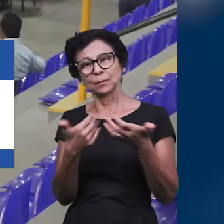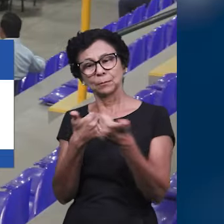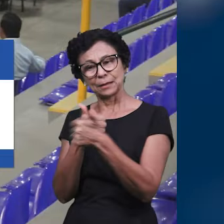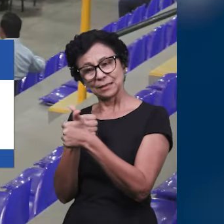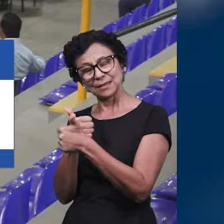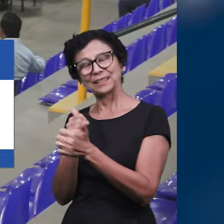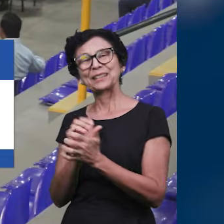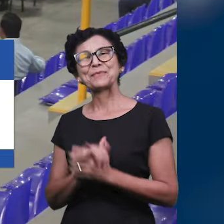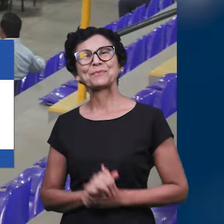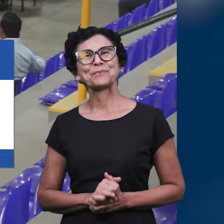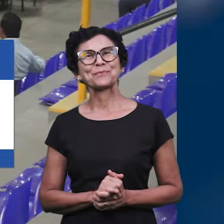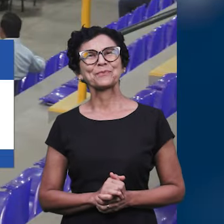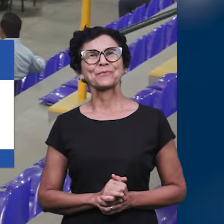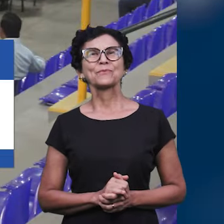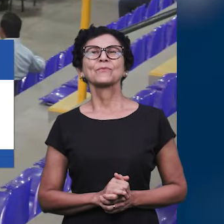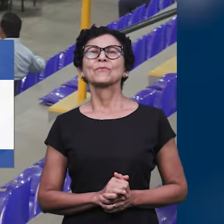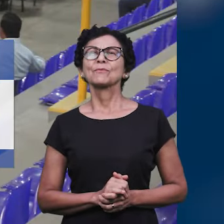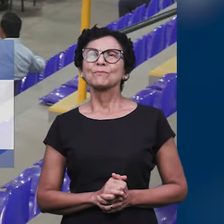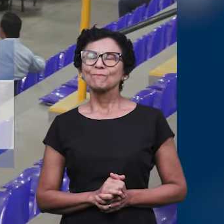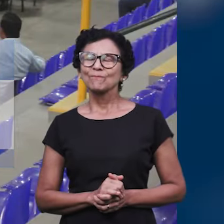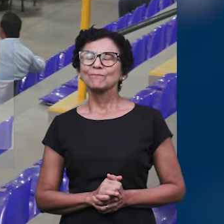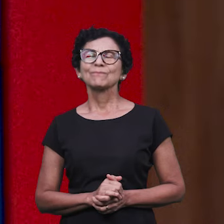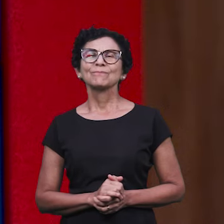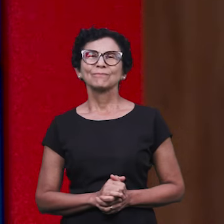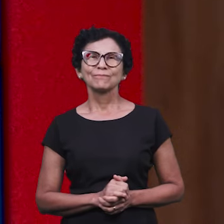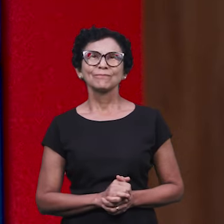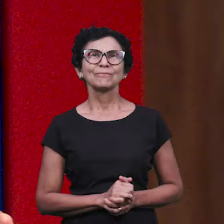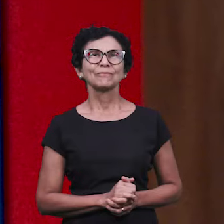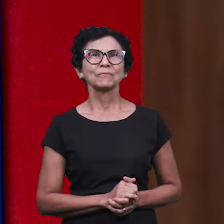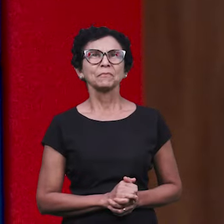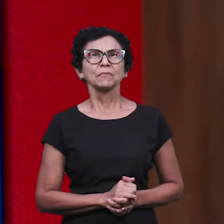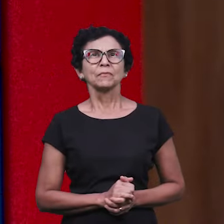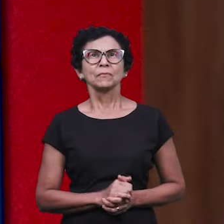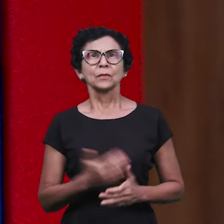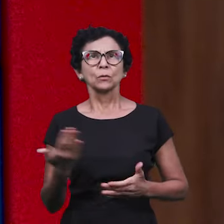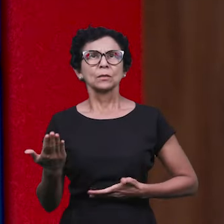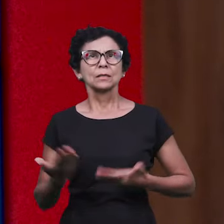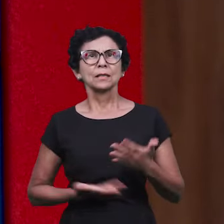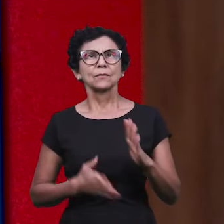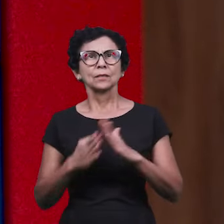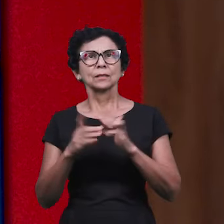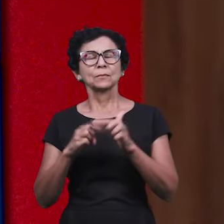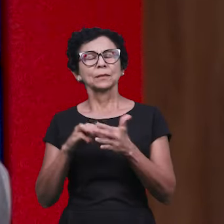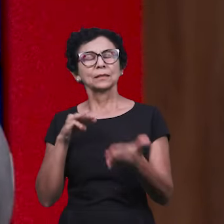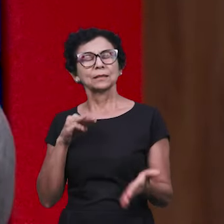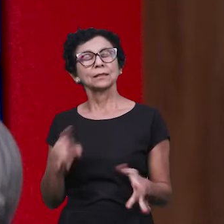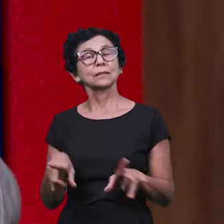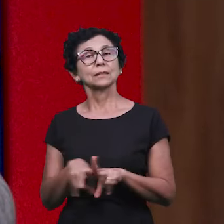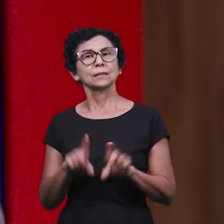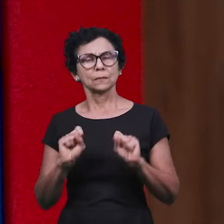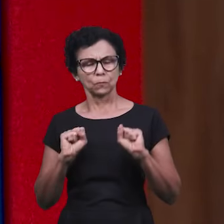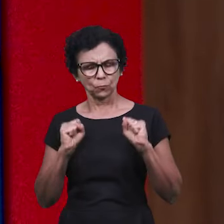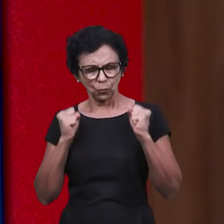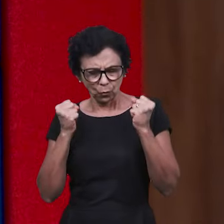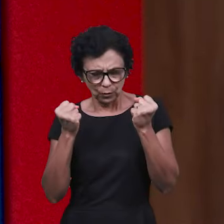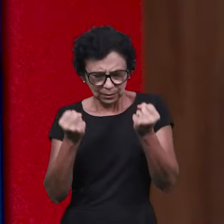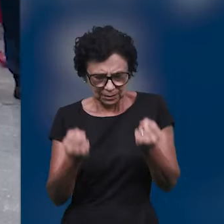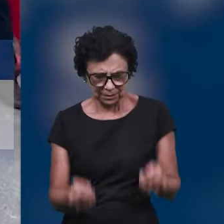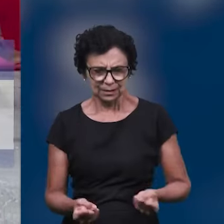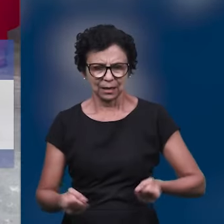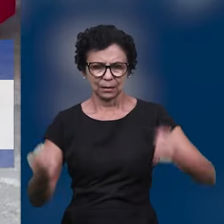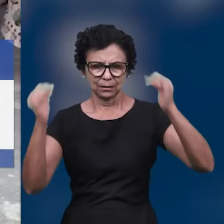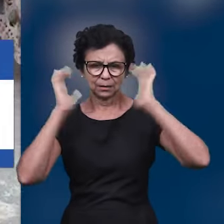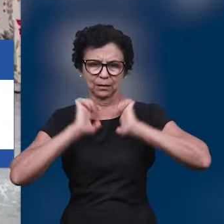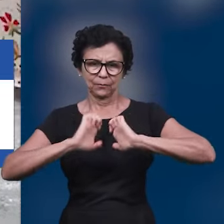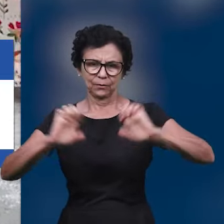assistidos ali durante toda essa reunião. Os membros da Igreja Cristã Maranata também têm se empenhado na realização de